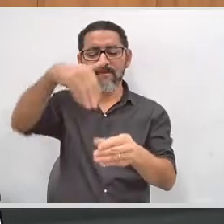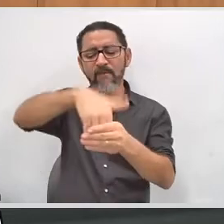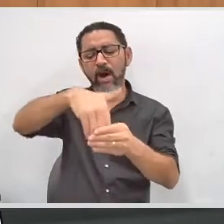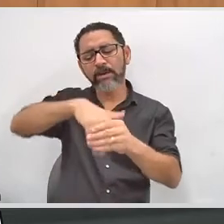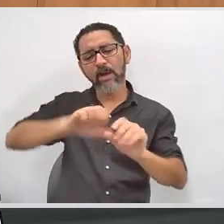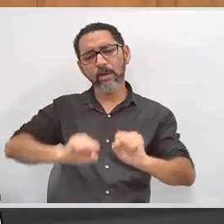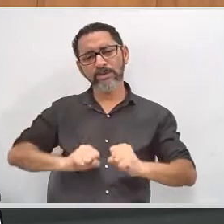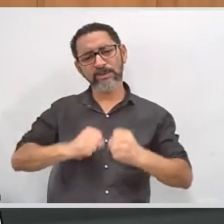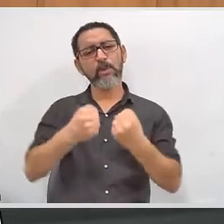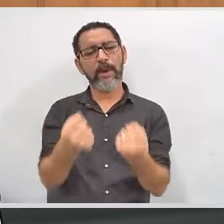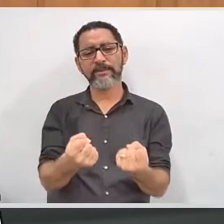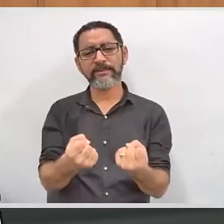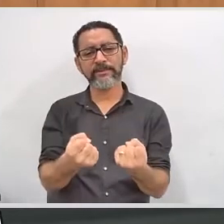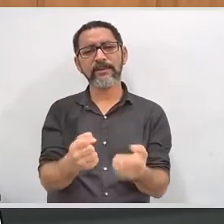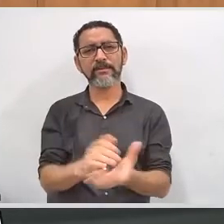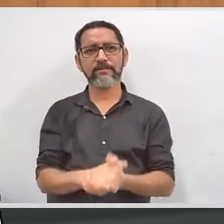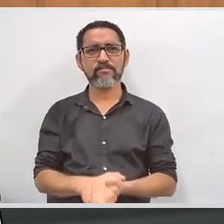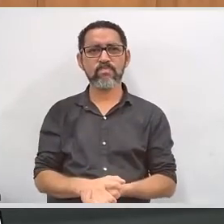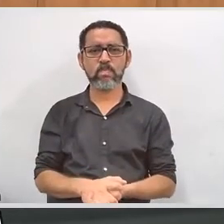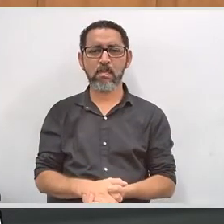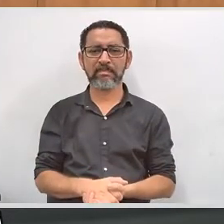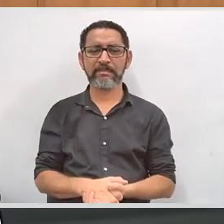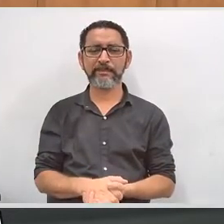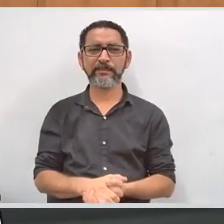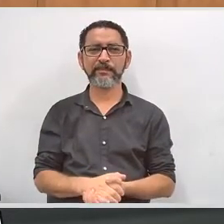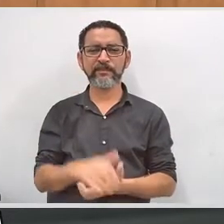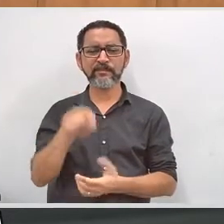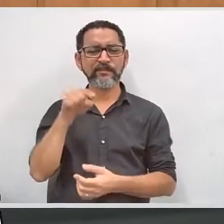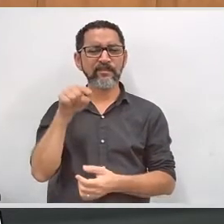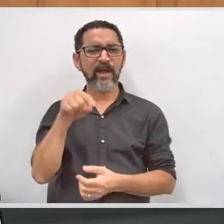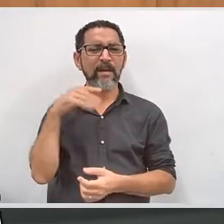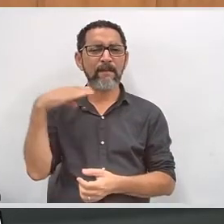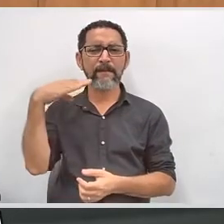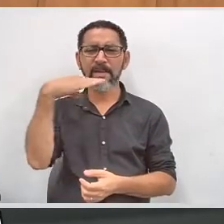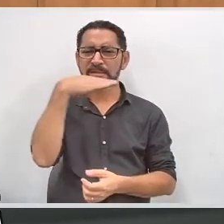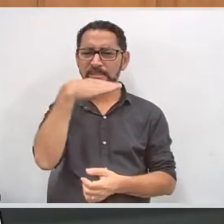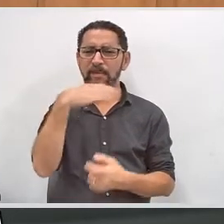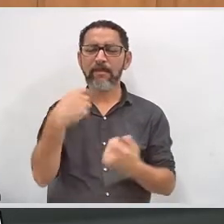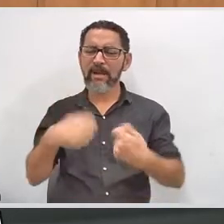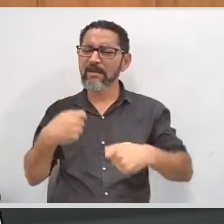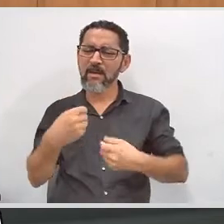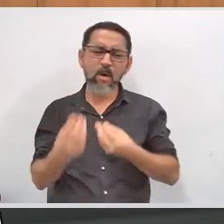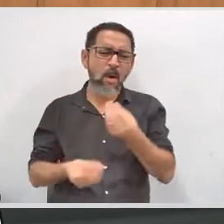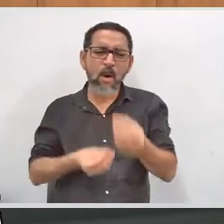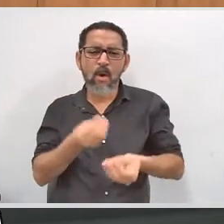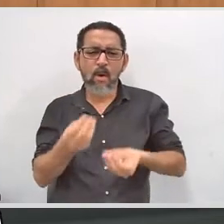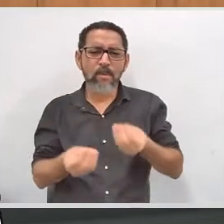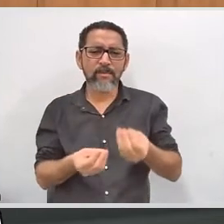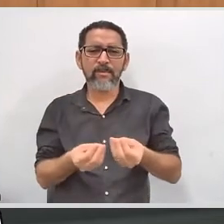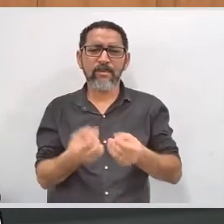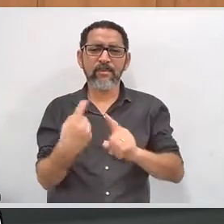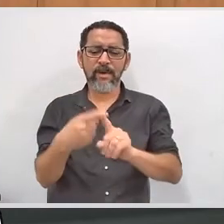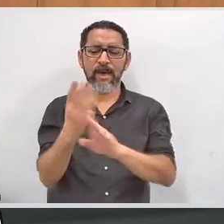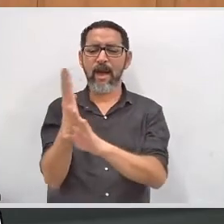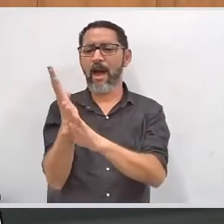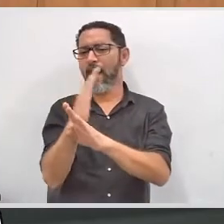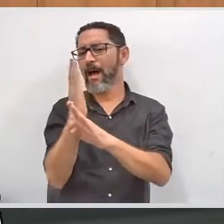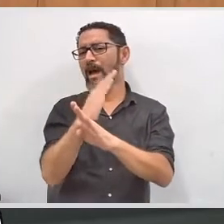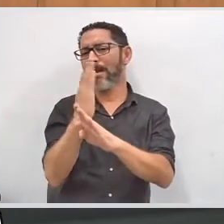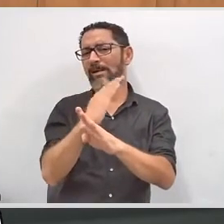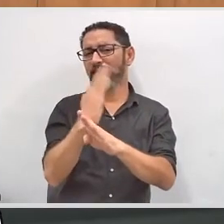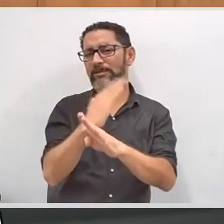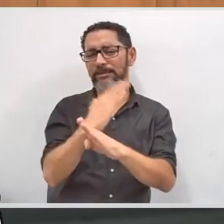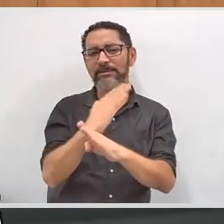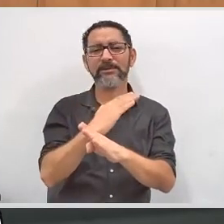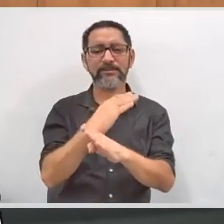segurança de todo o Estado. E é aqui que eu destaco que essa percepção, o TRE já tinha muito antes de